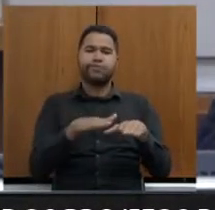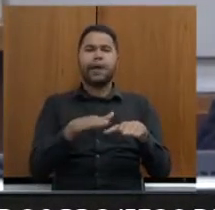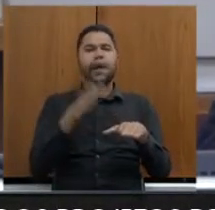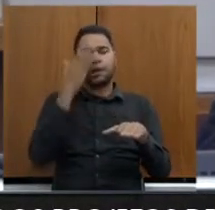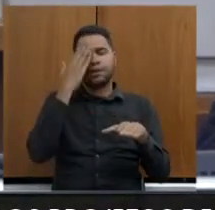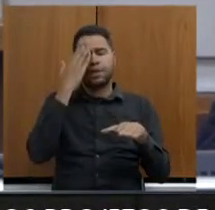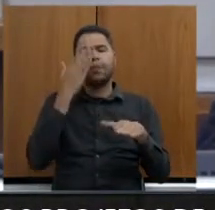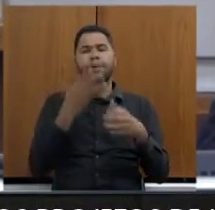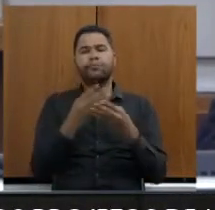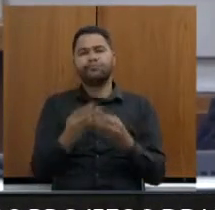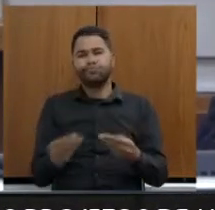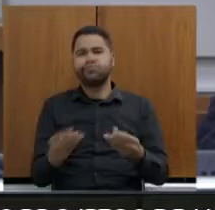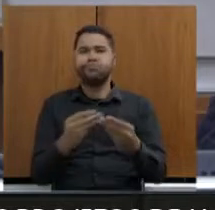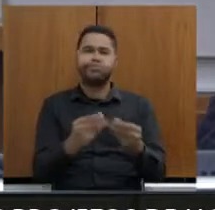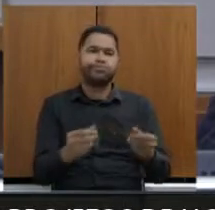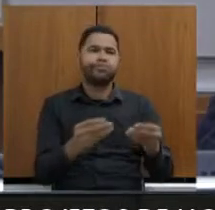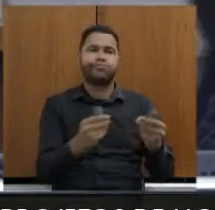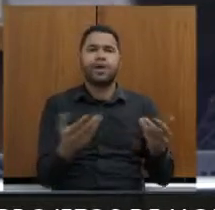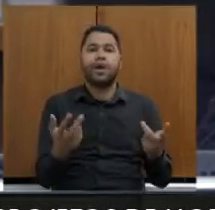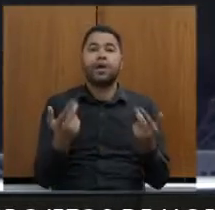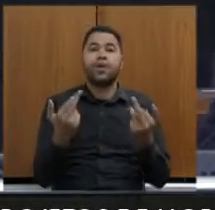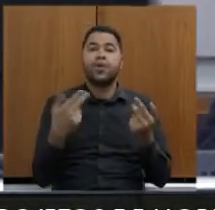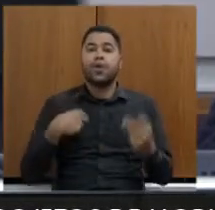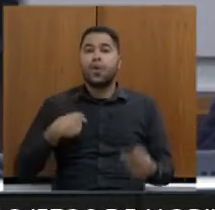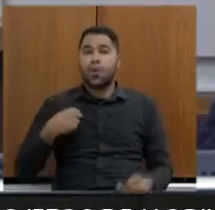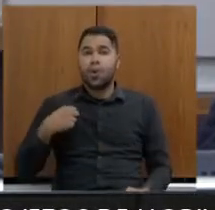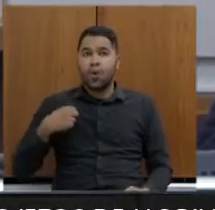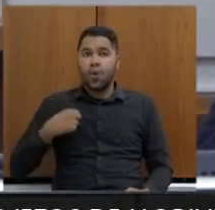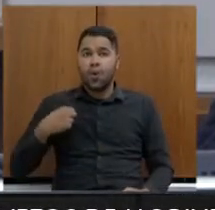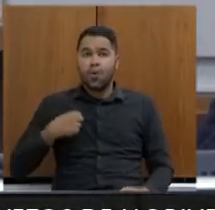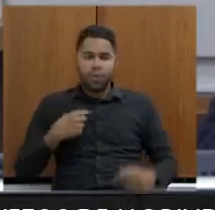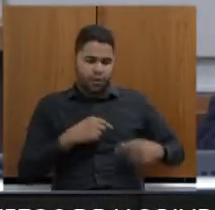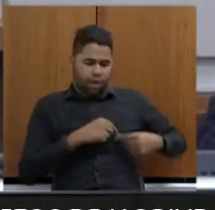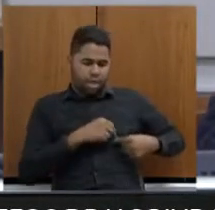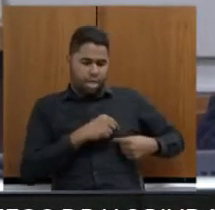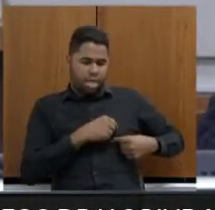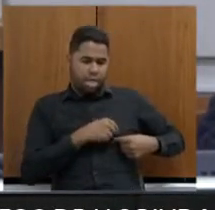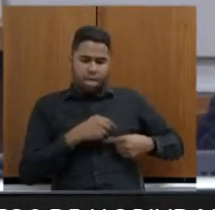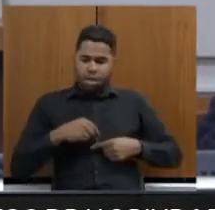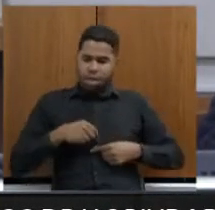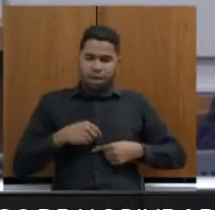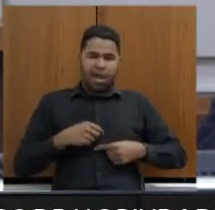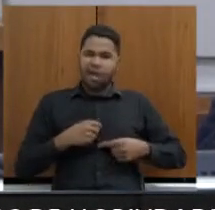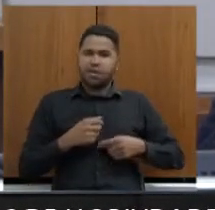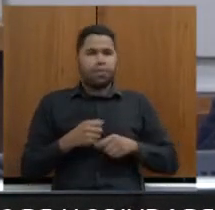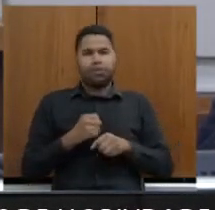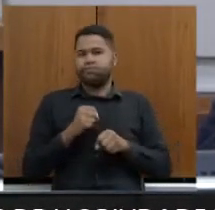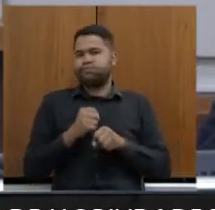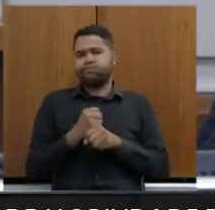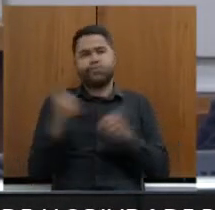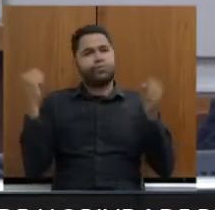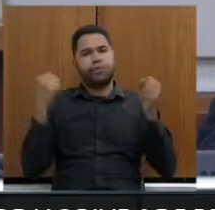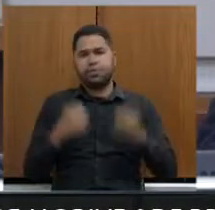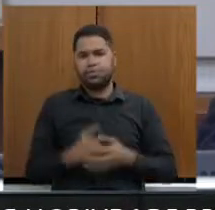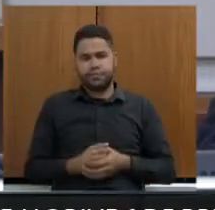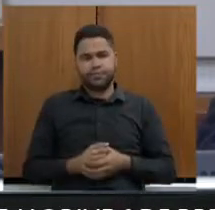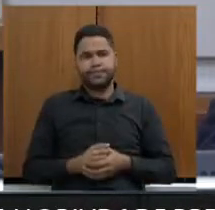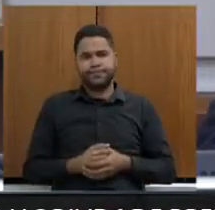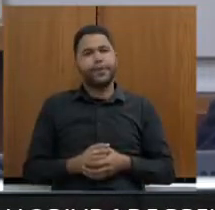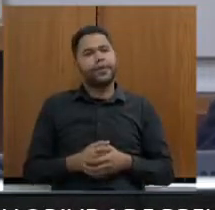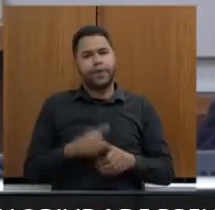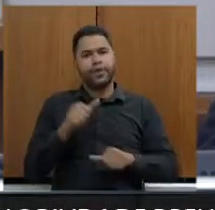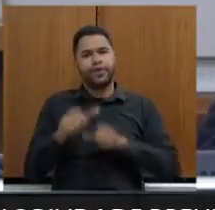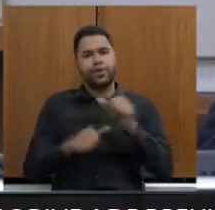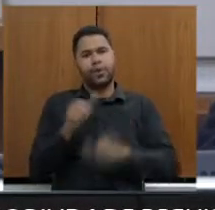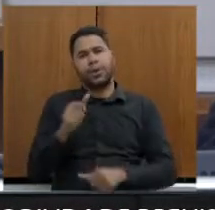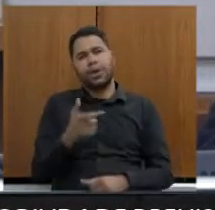governador disse, é igual roupa. Você remenda um pouco, remenda um pouco, alguma hora, não dá mais para remendar. O pano ficou ruim, tem que trocar